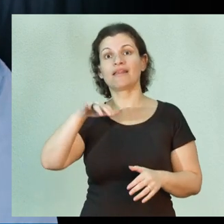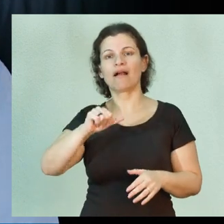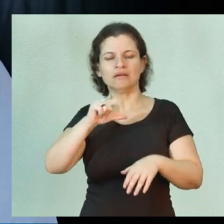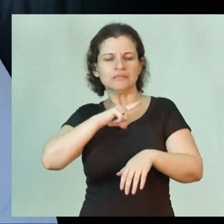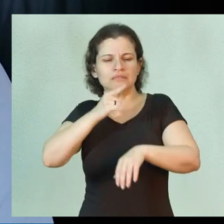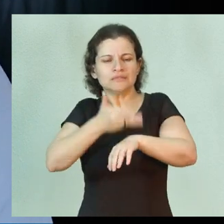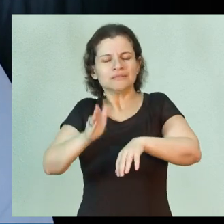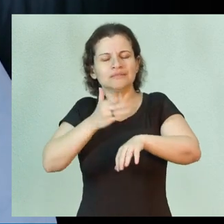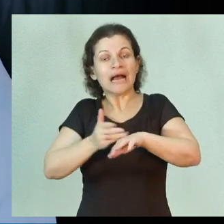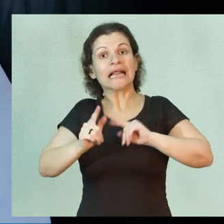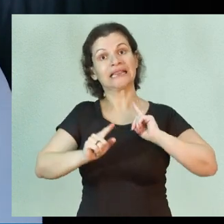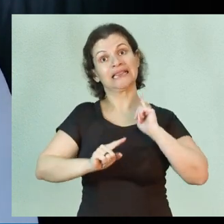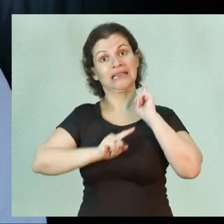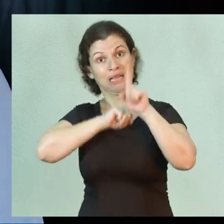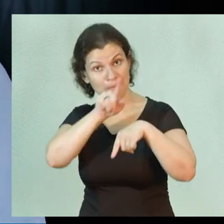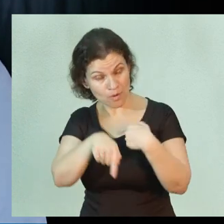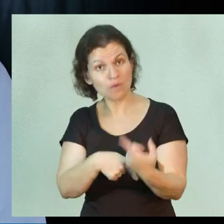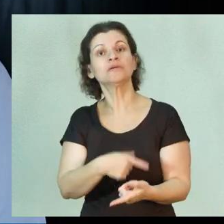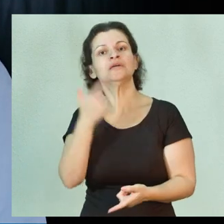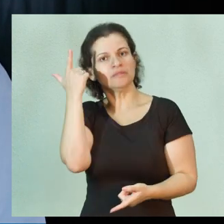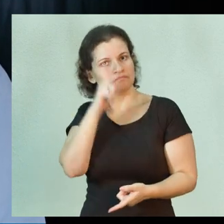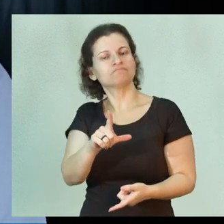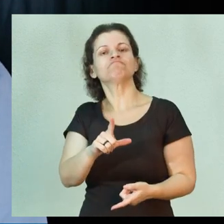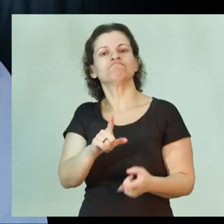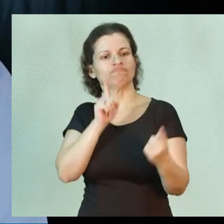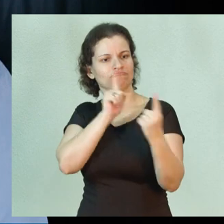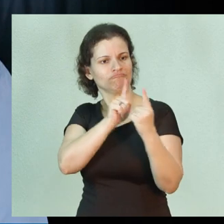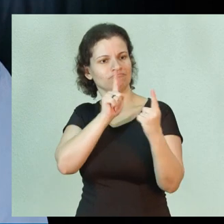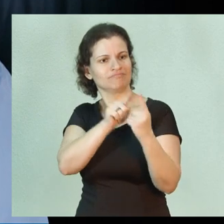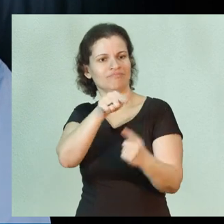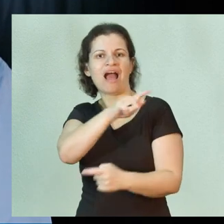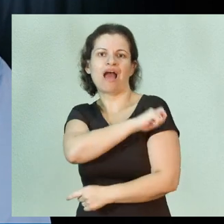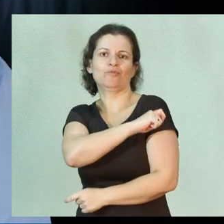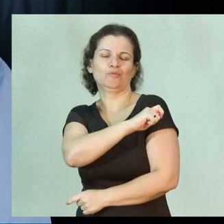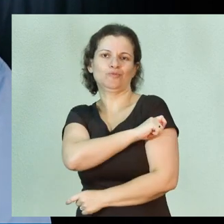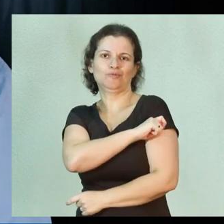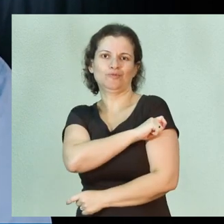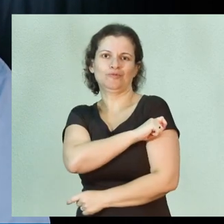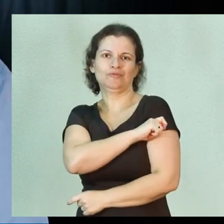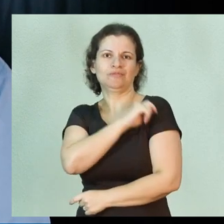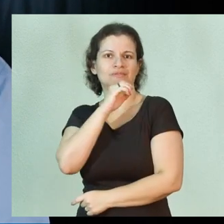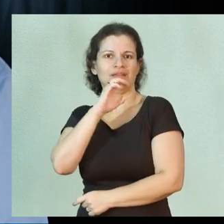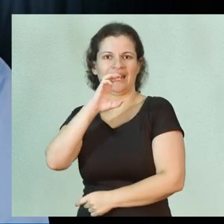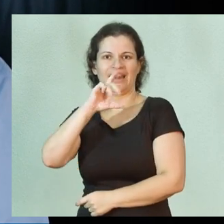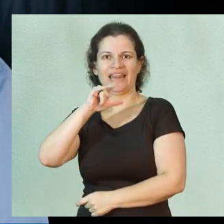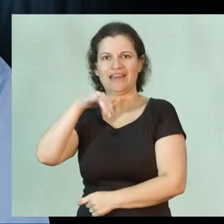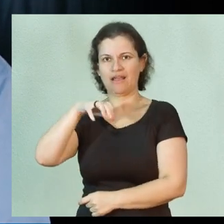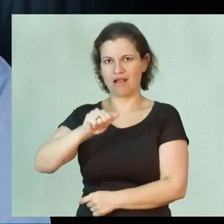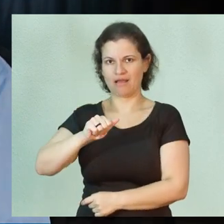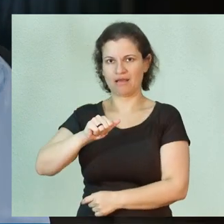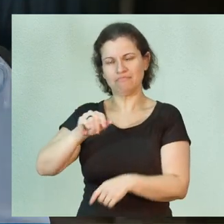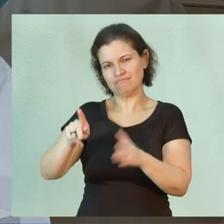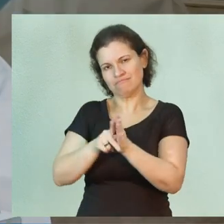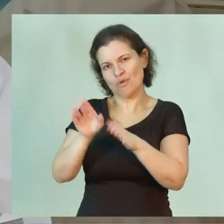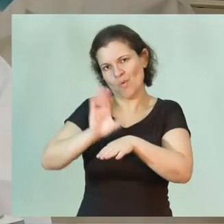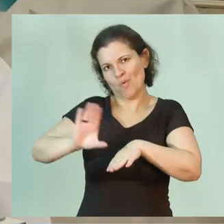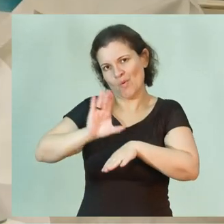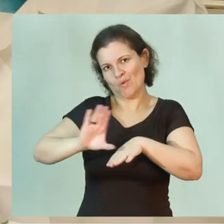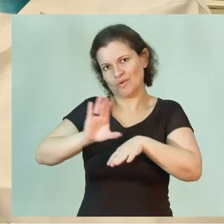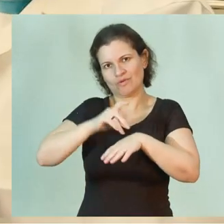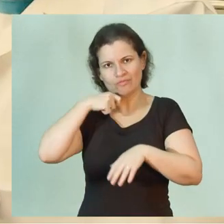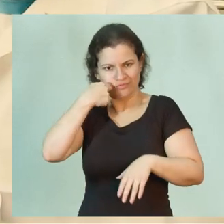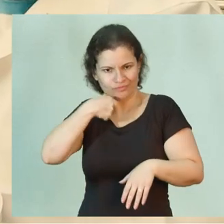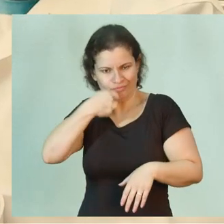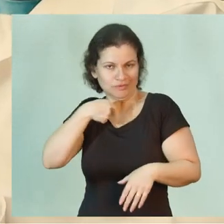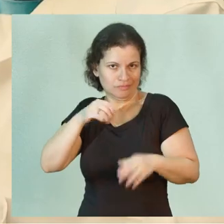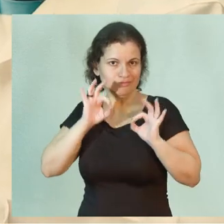treinamento para que depois ele possa, então, atender os alunos na clínica do curso, na clínica